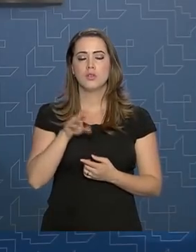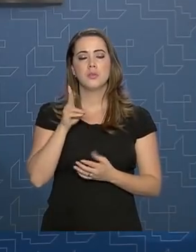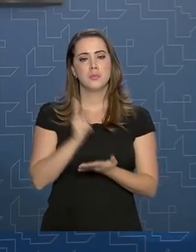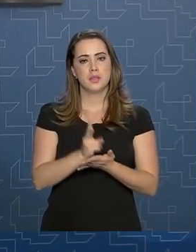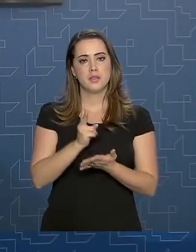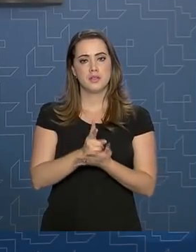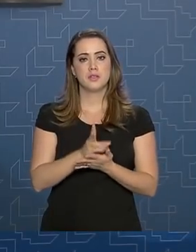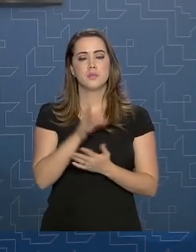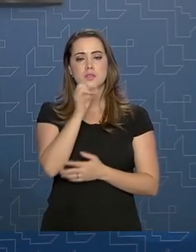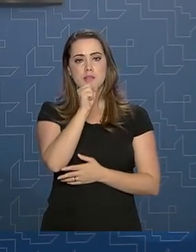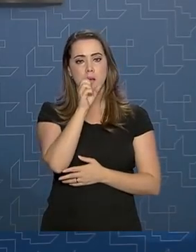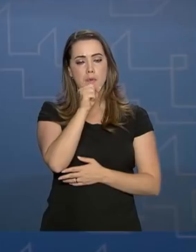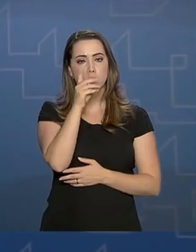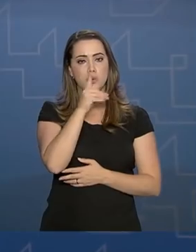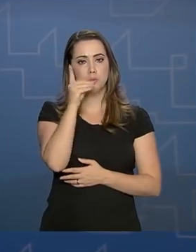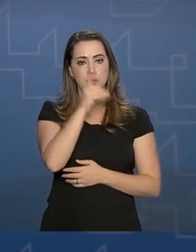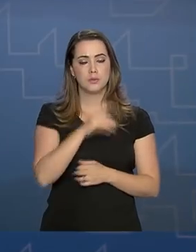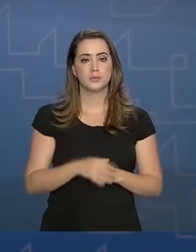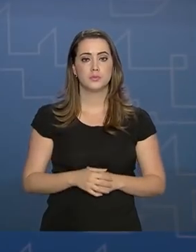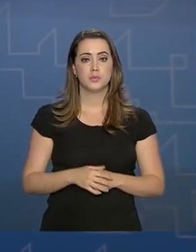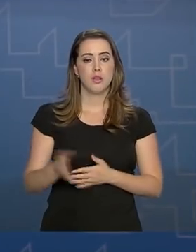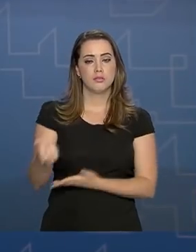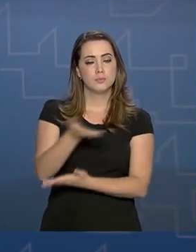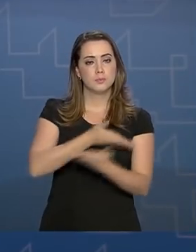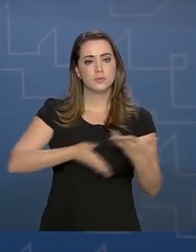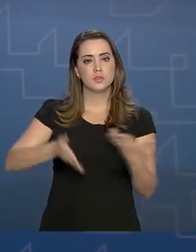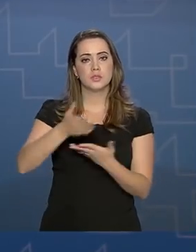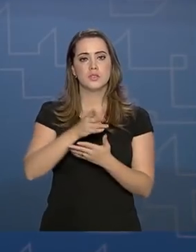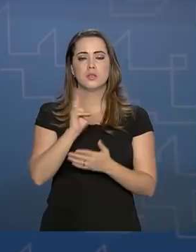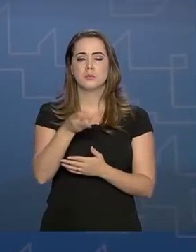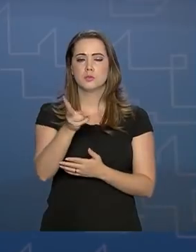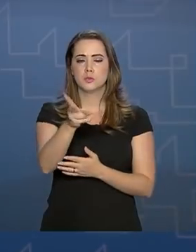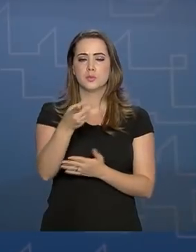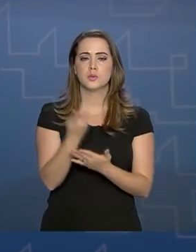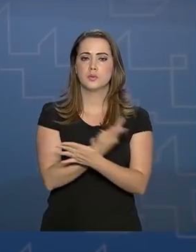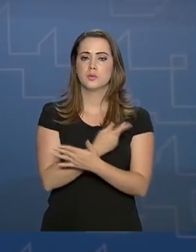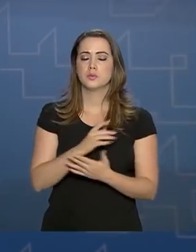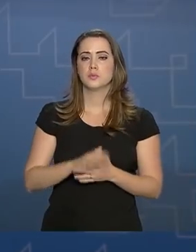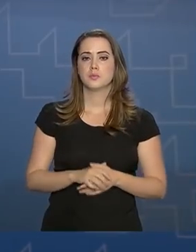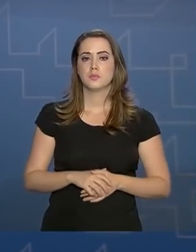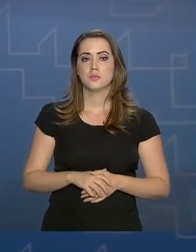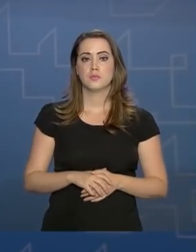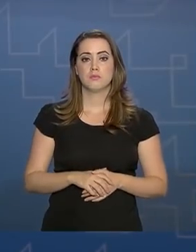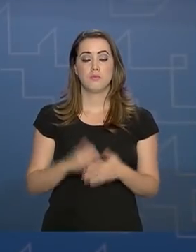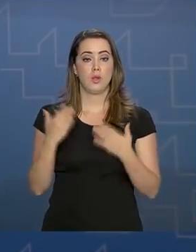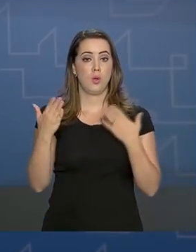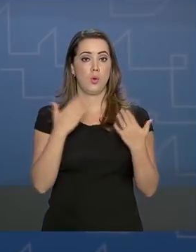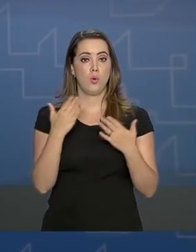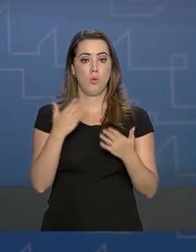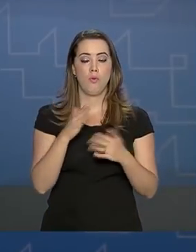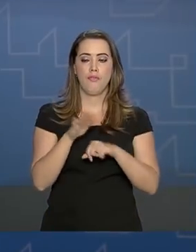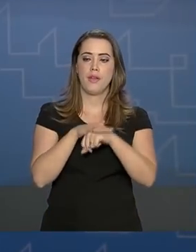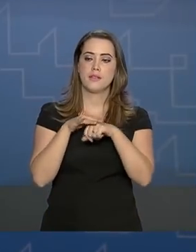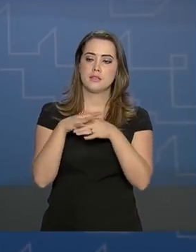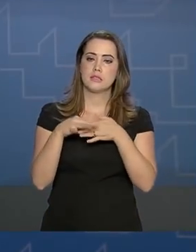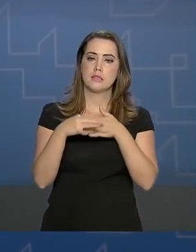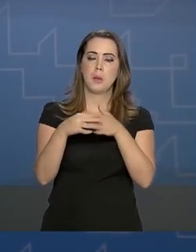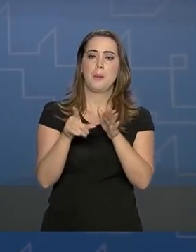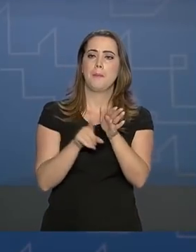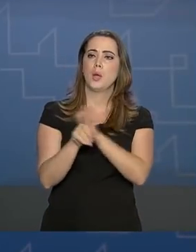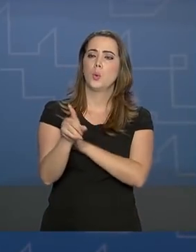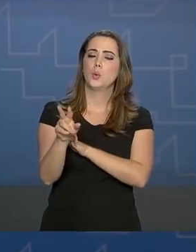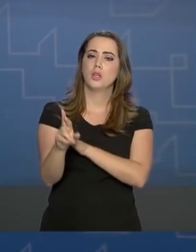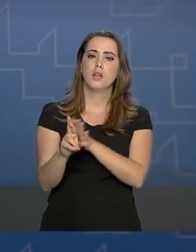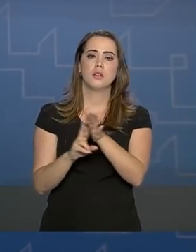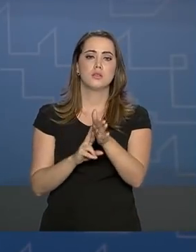inclusive nos finais de semana. A interação é em tempo real. Ele funciona como conversa guiada, ele te propõe perguntas,